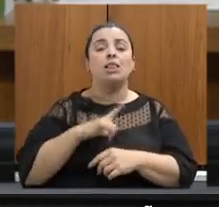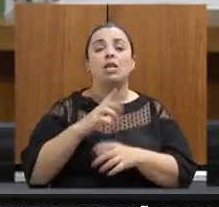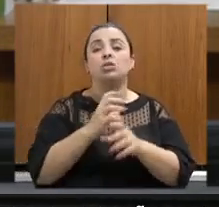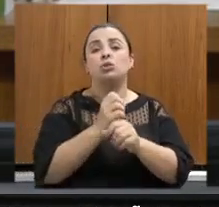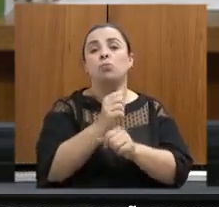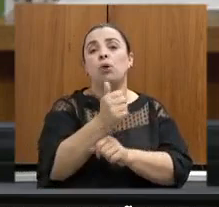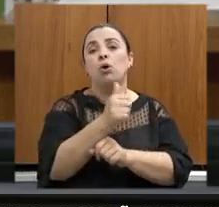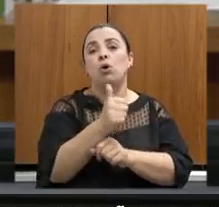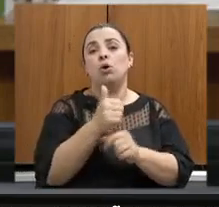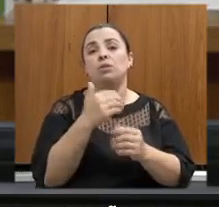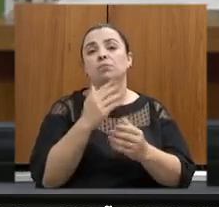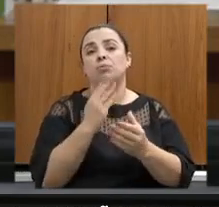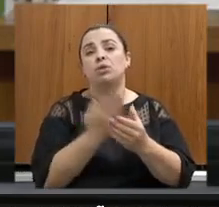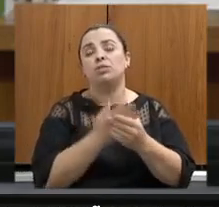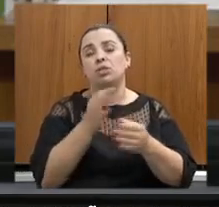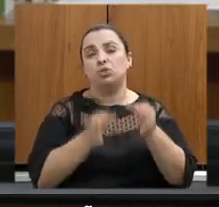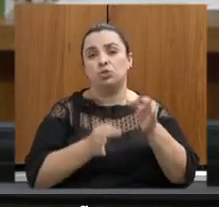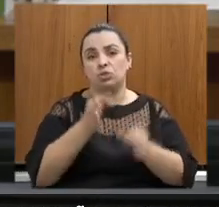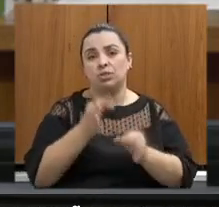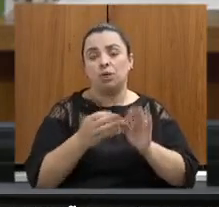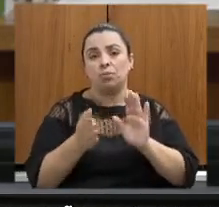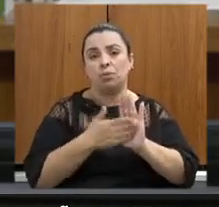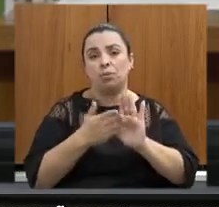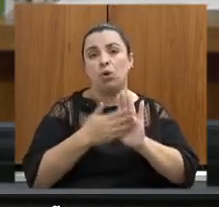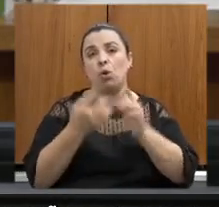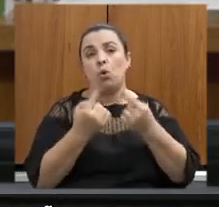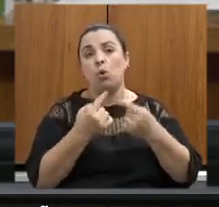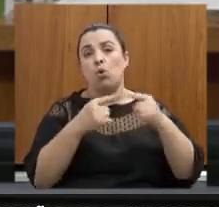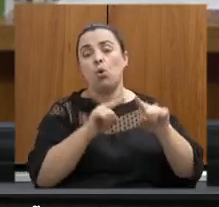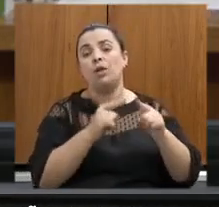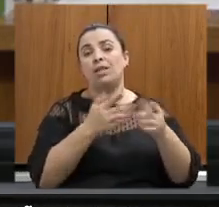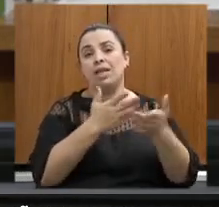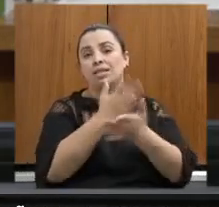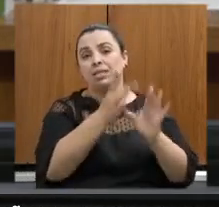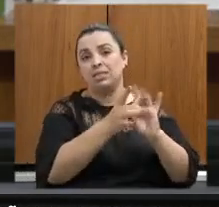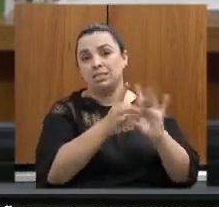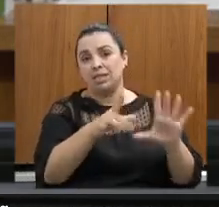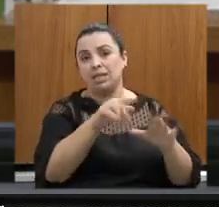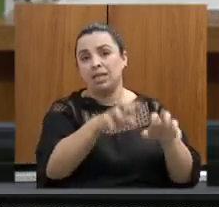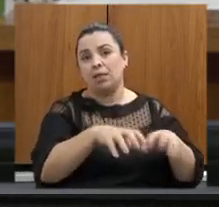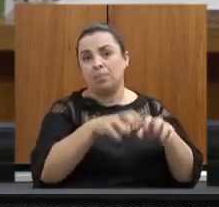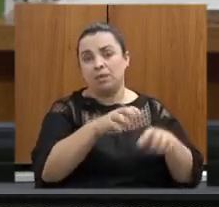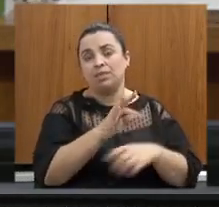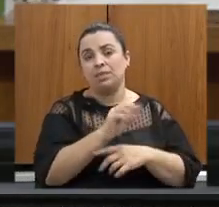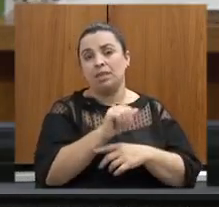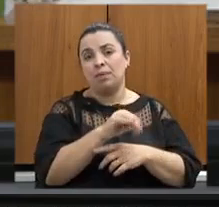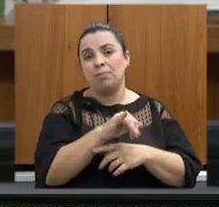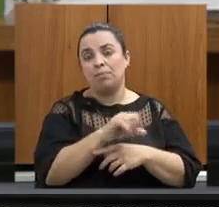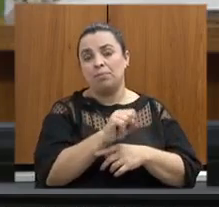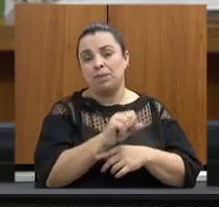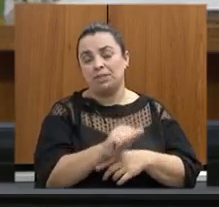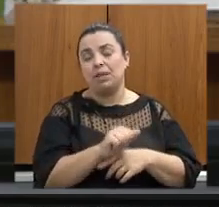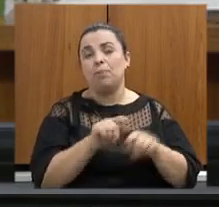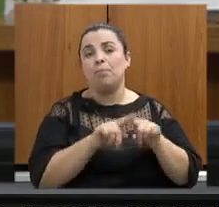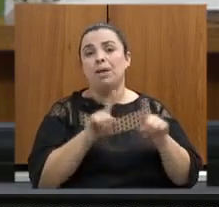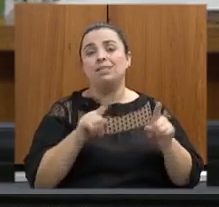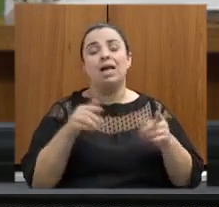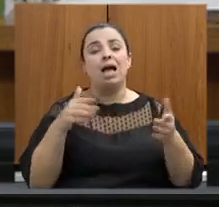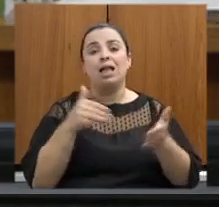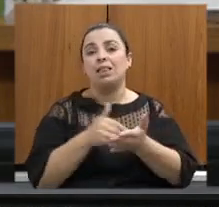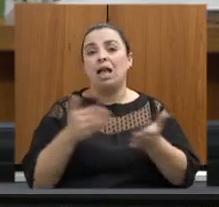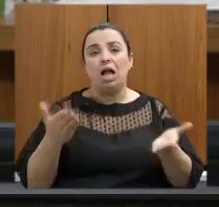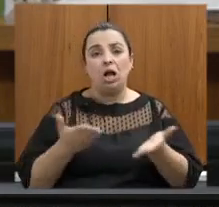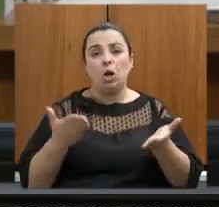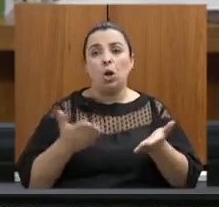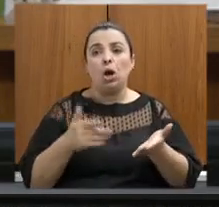propostos contra a licença da Tamisa e até o momento nenhuma liminar foi